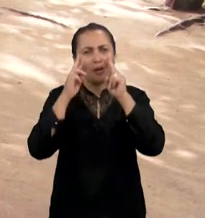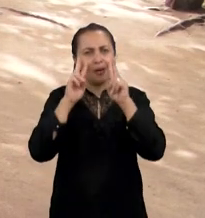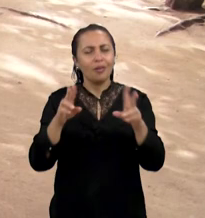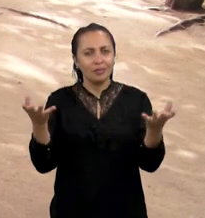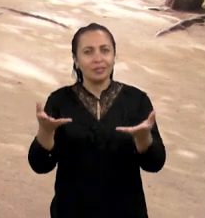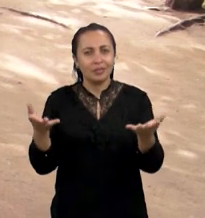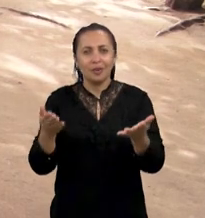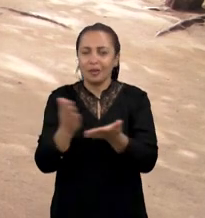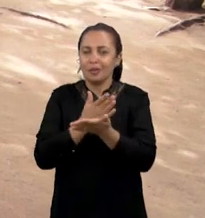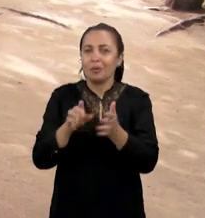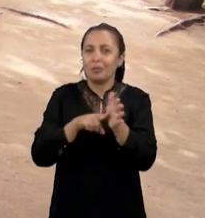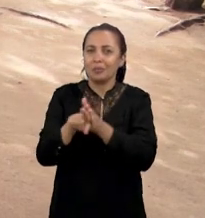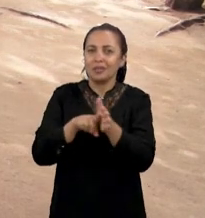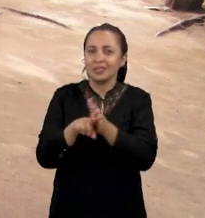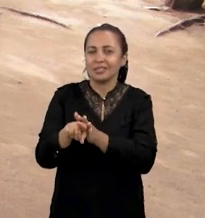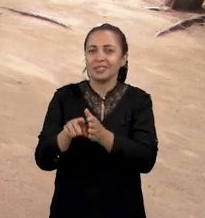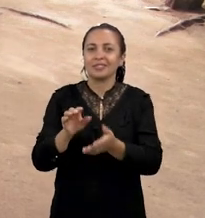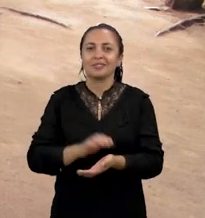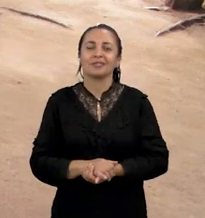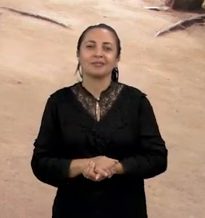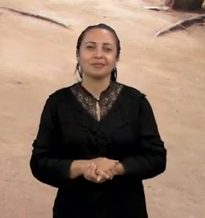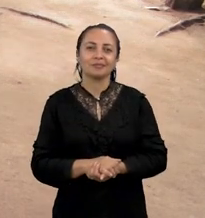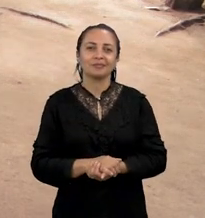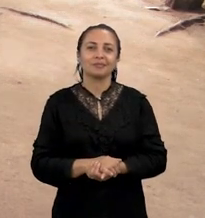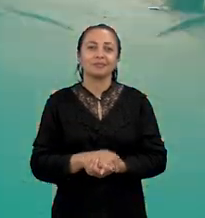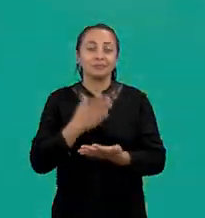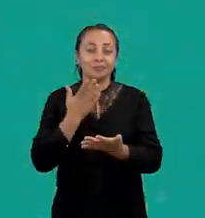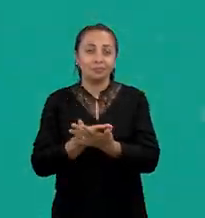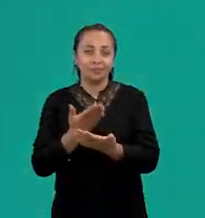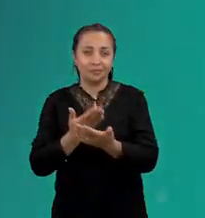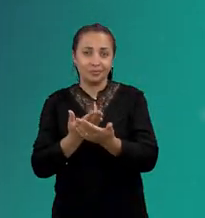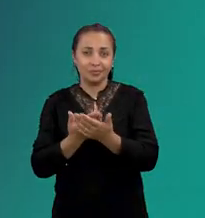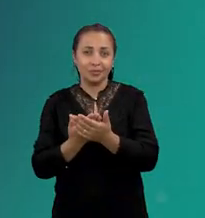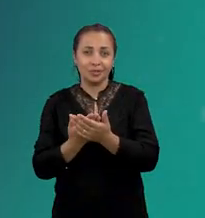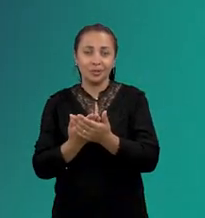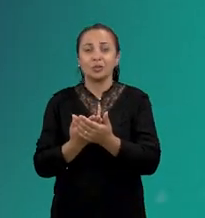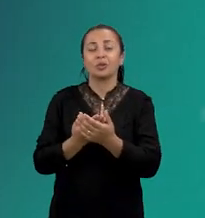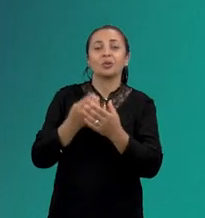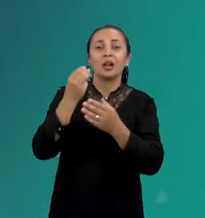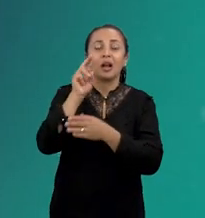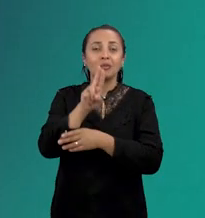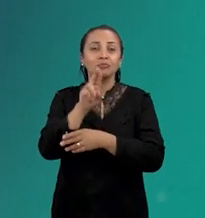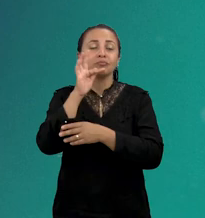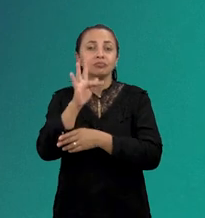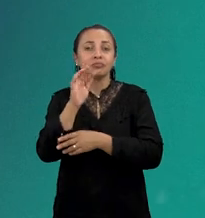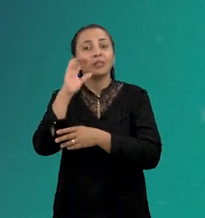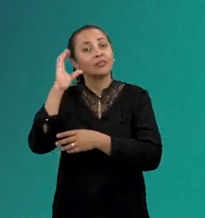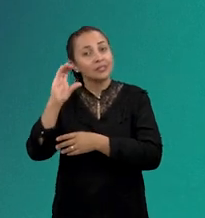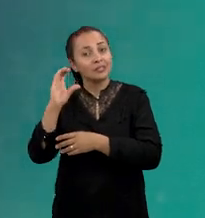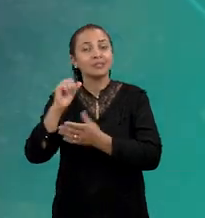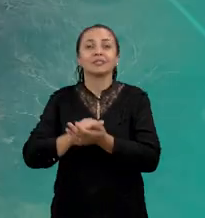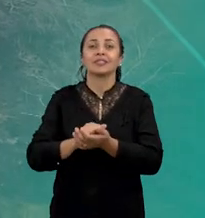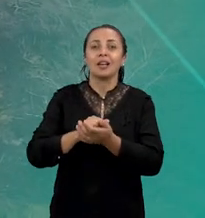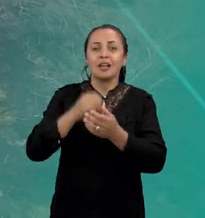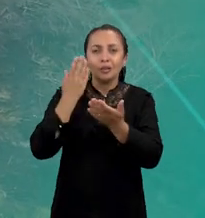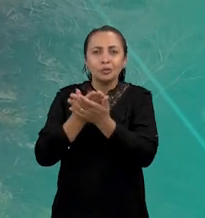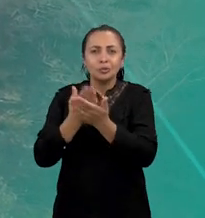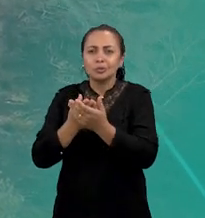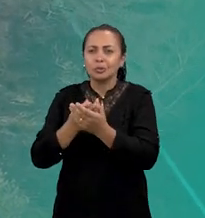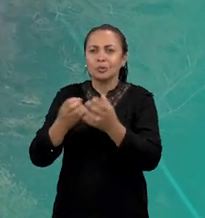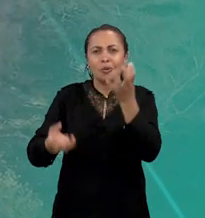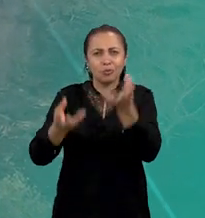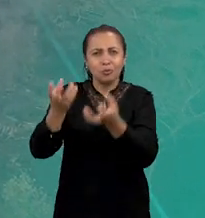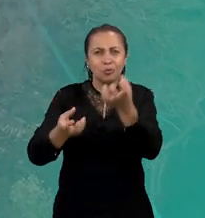instituições. Confira algumas das pesquisas que vamos conhecer hoje. Estudo da Universidade Federal do Ceará sobre combate a